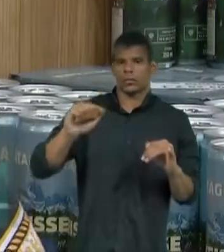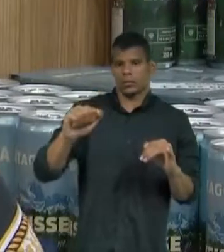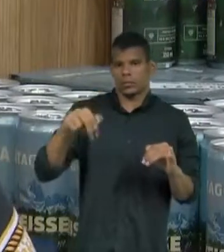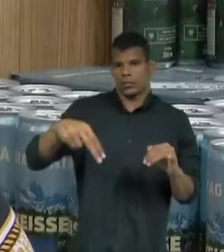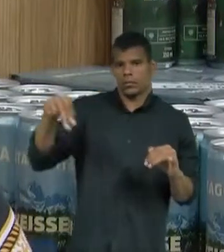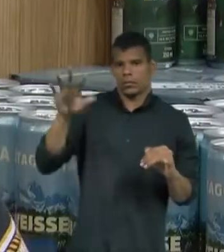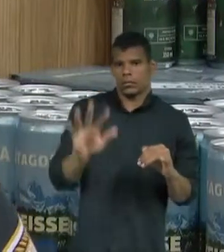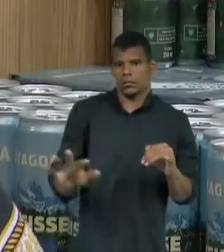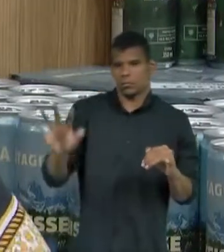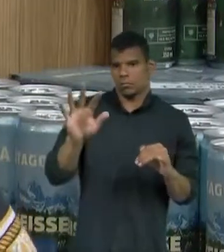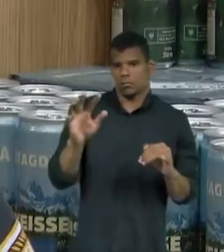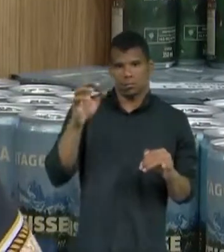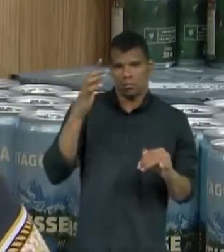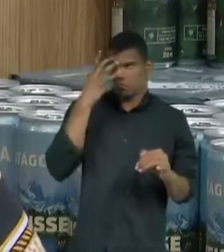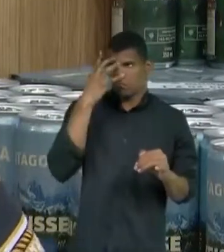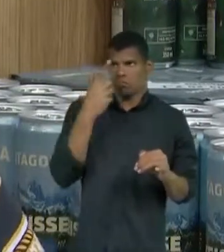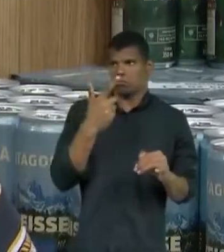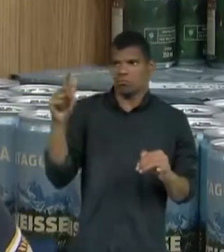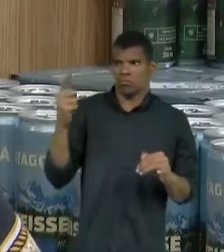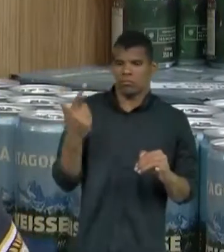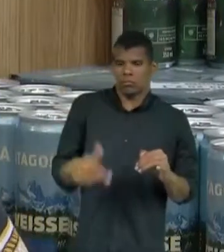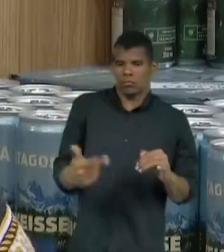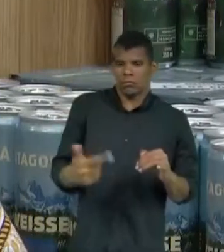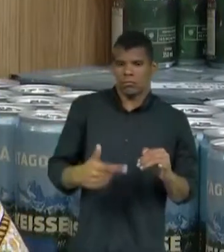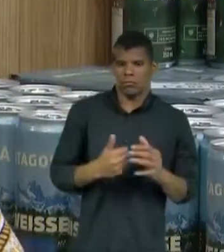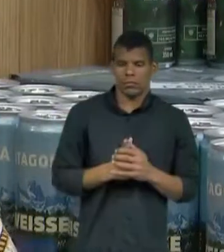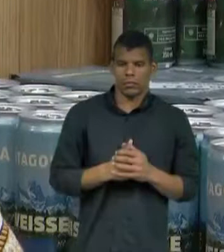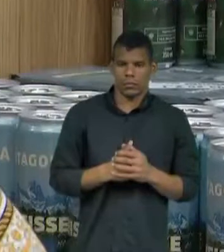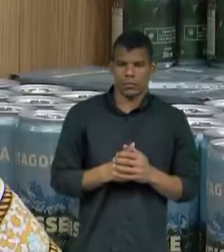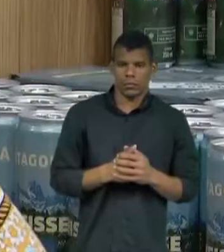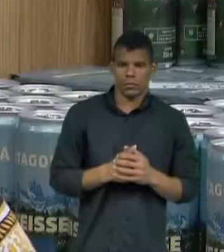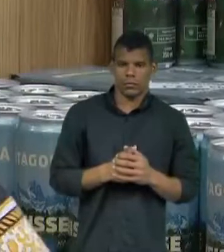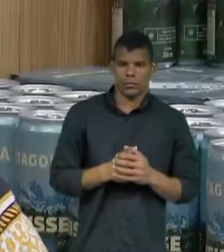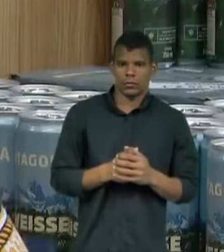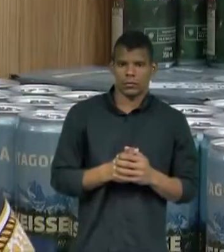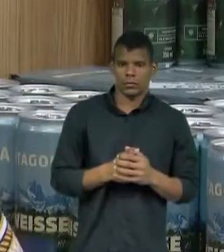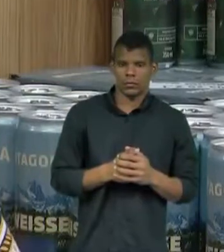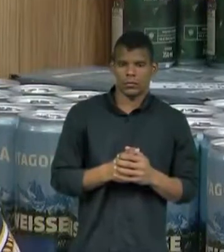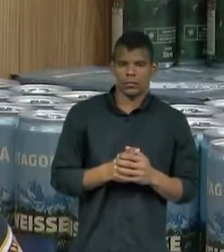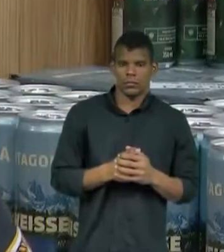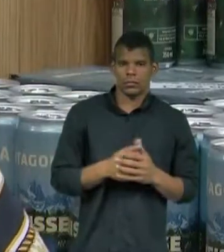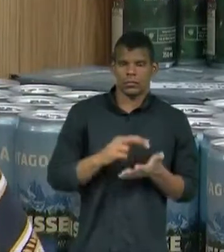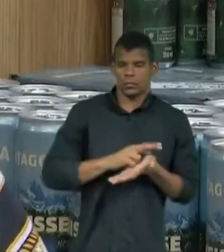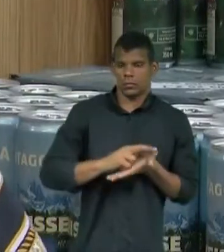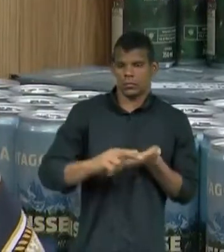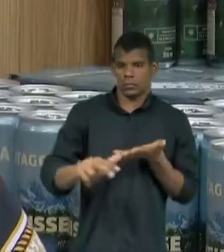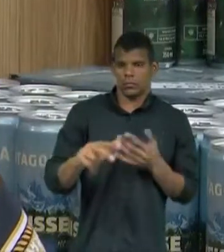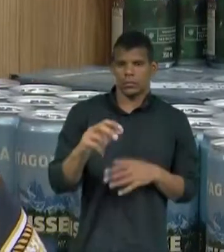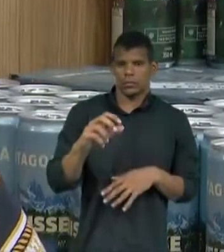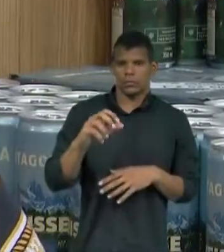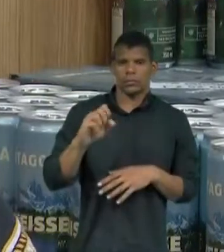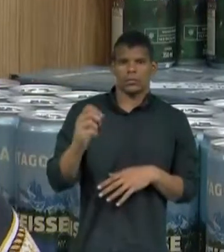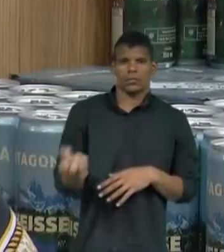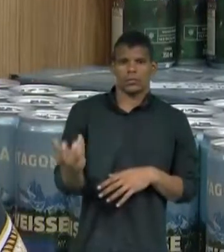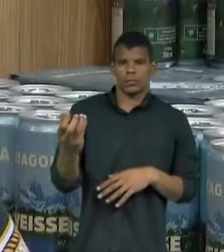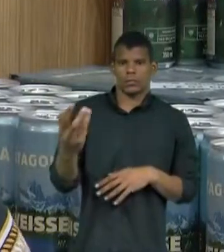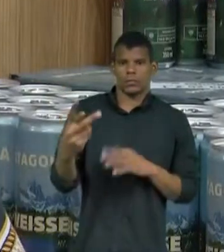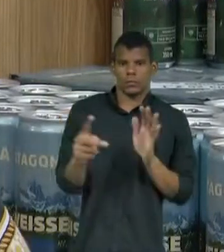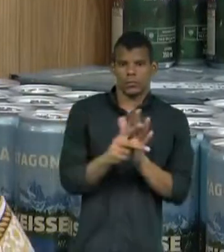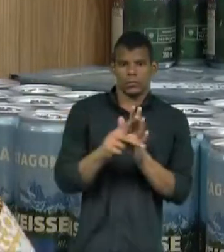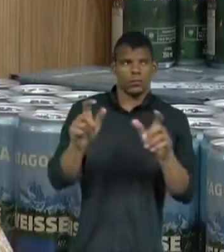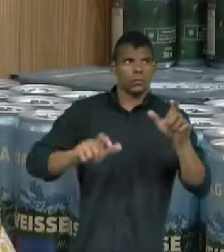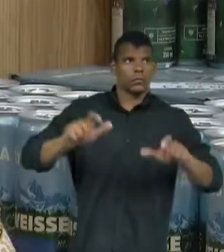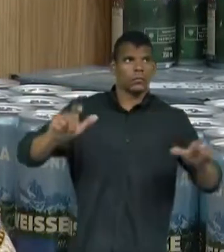conhecimento de um outro local que traga essa comodidade para dentro do supermercado, trazendo várias opções de cerveja para os nossos clientes. E o nosso